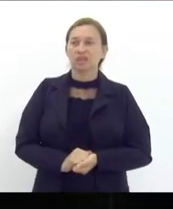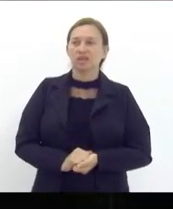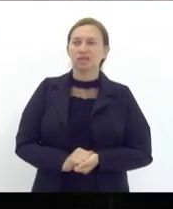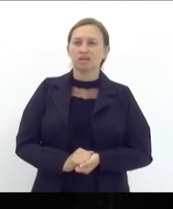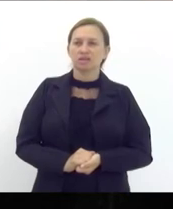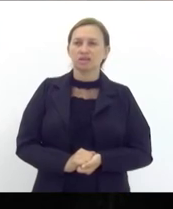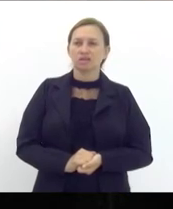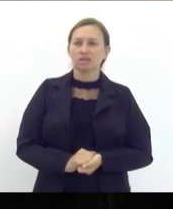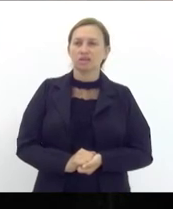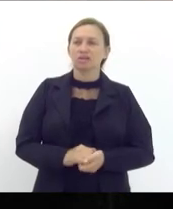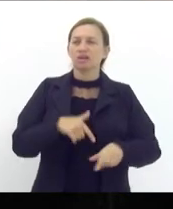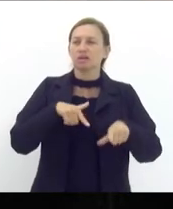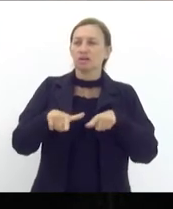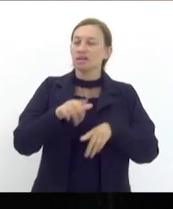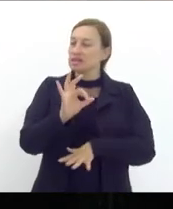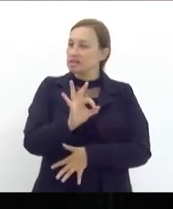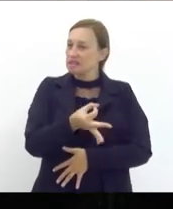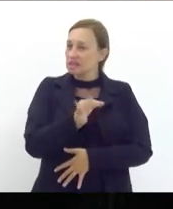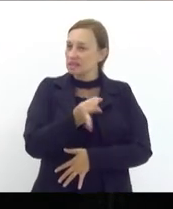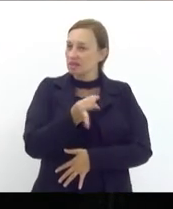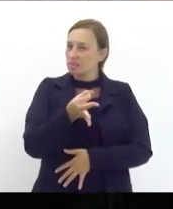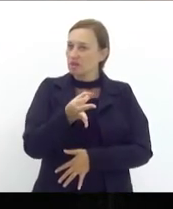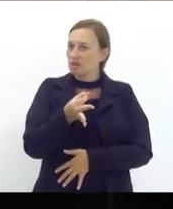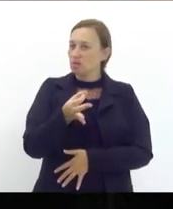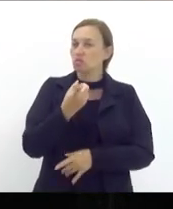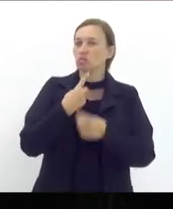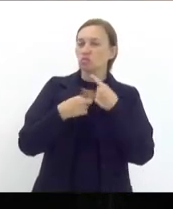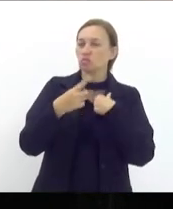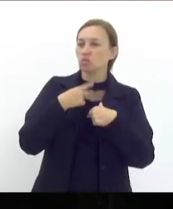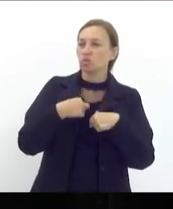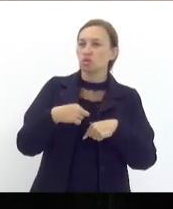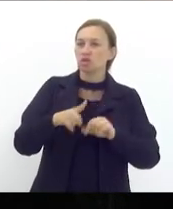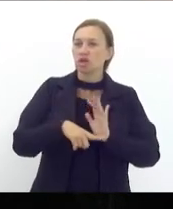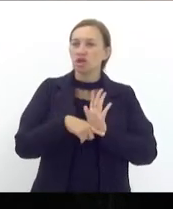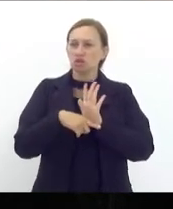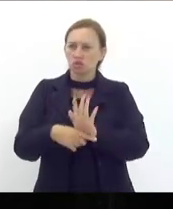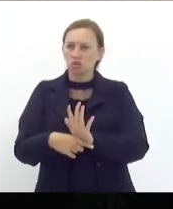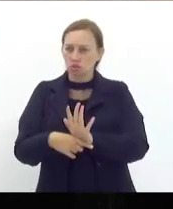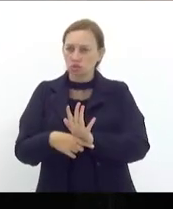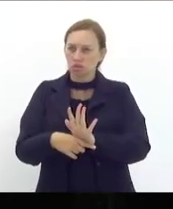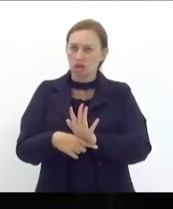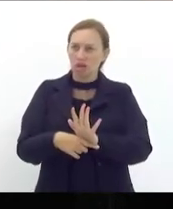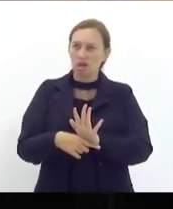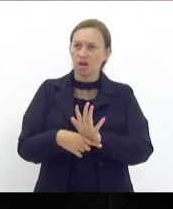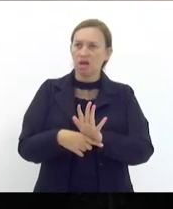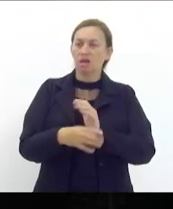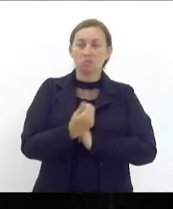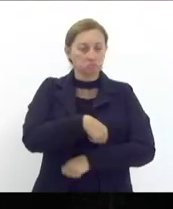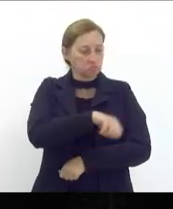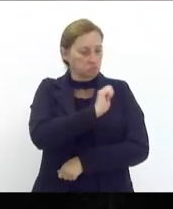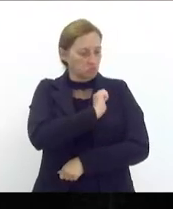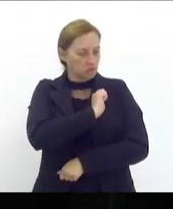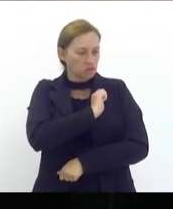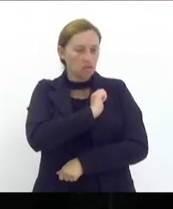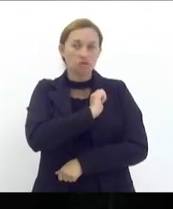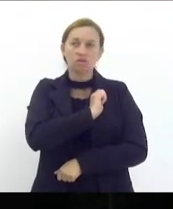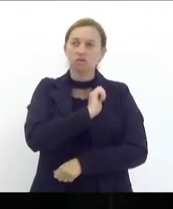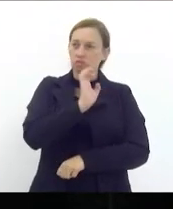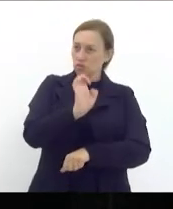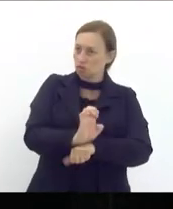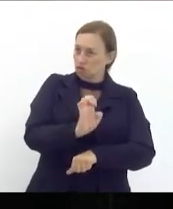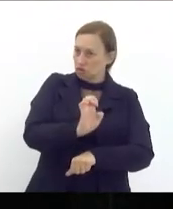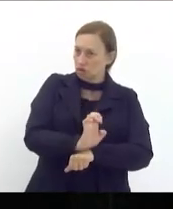do mandato justamente na intenção de contribuir para a recuperação fiscal do estado para a